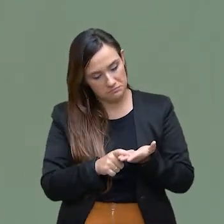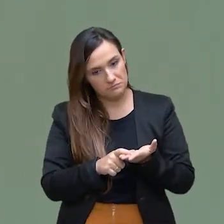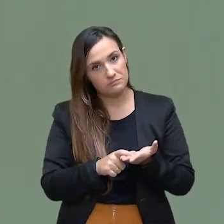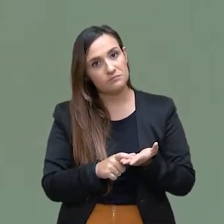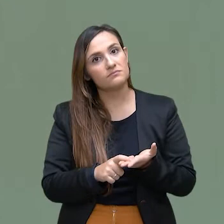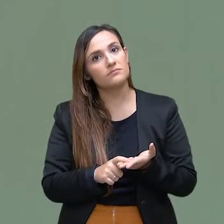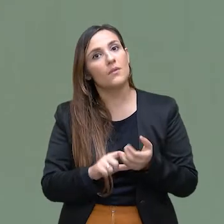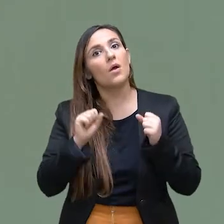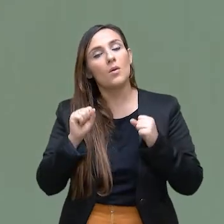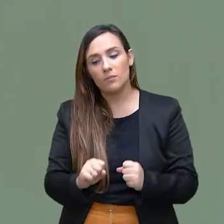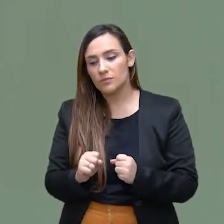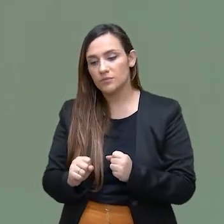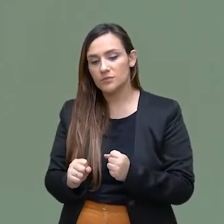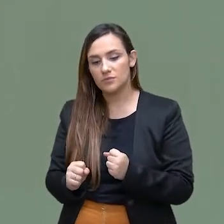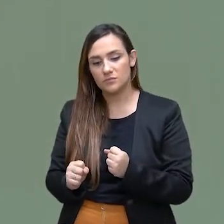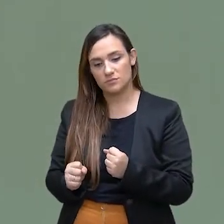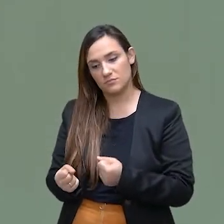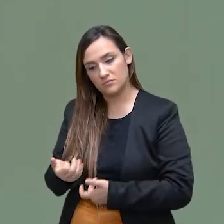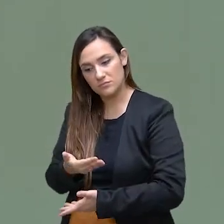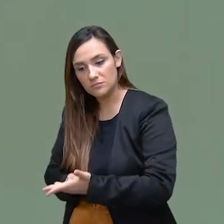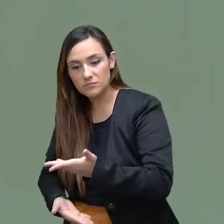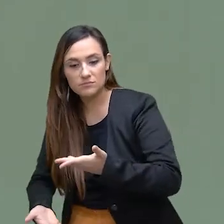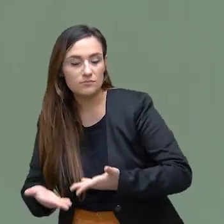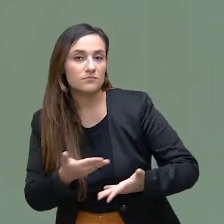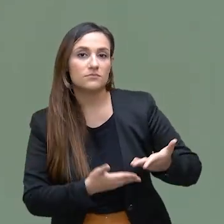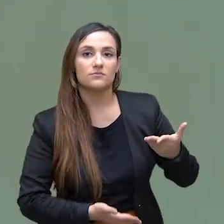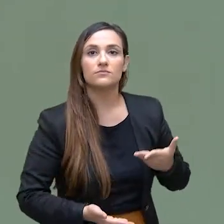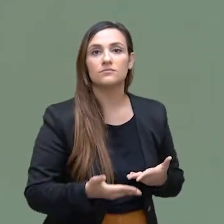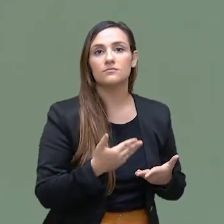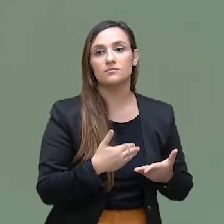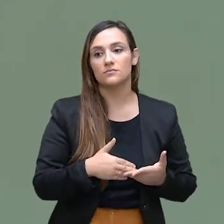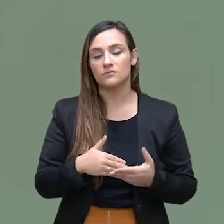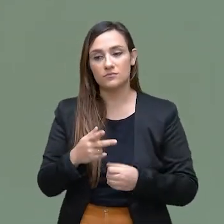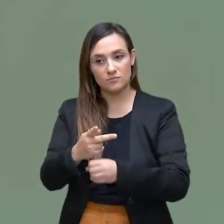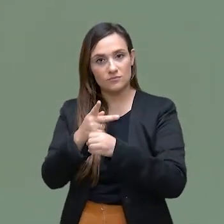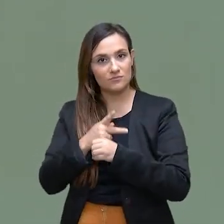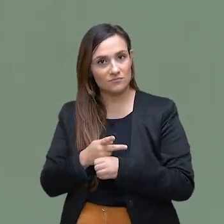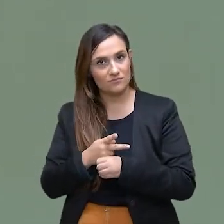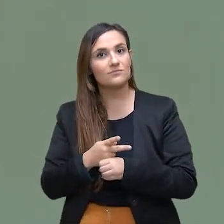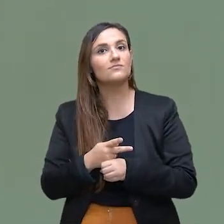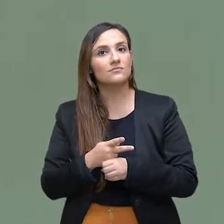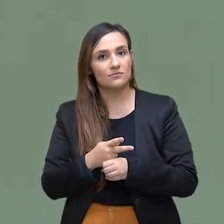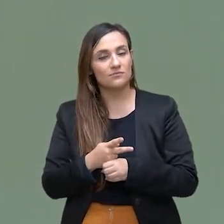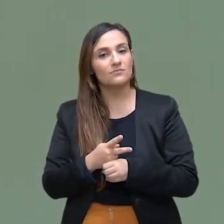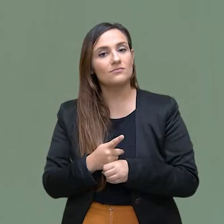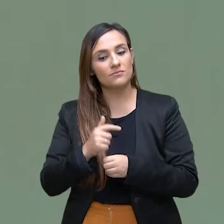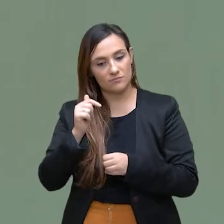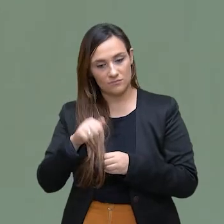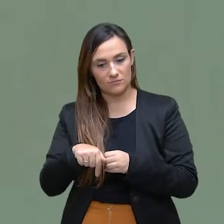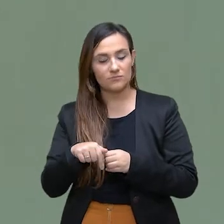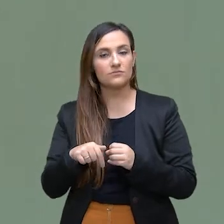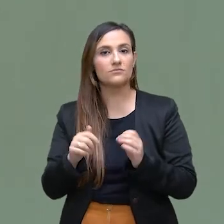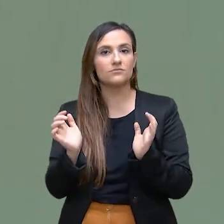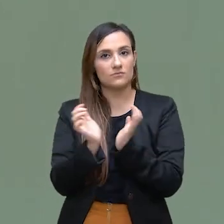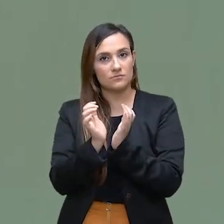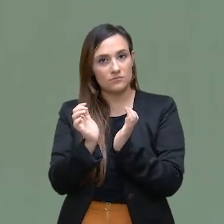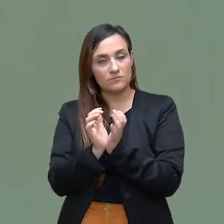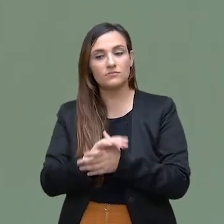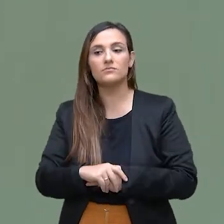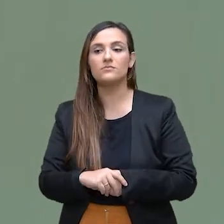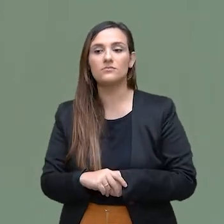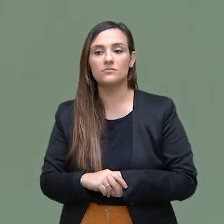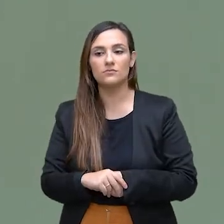vivenciar essa experiência, trocar ideia com procuradores, com procuradoras que fazem parte dessa Comissão das Mulheres